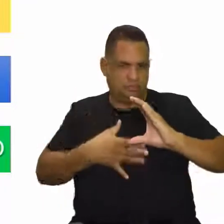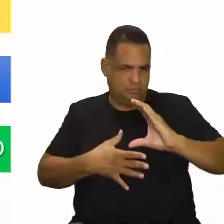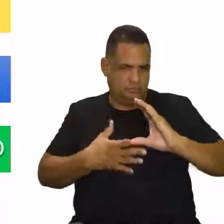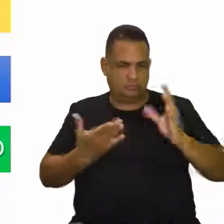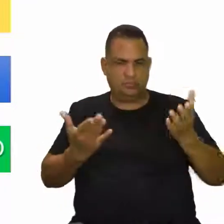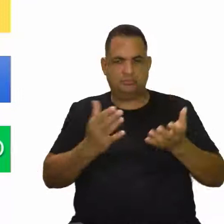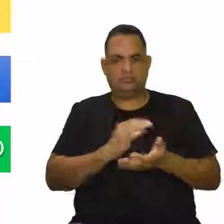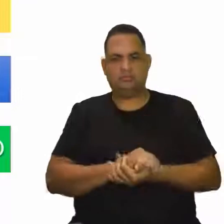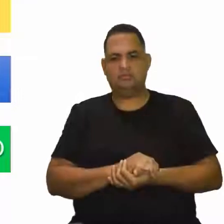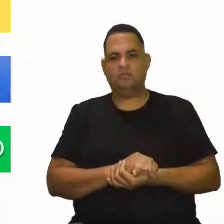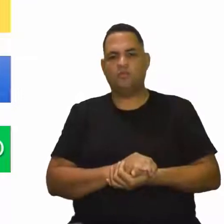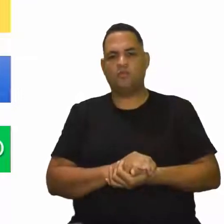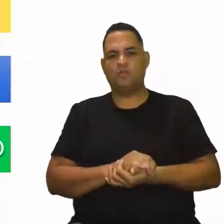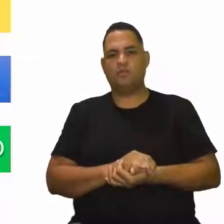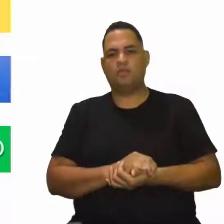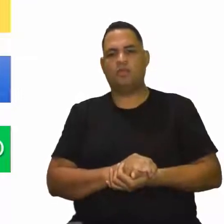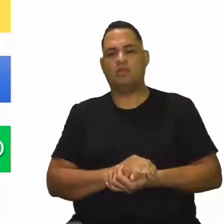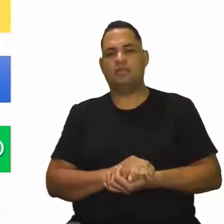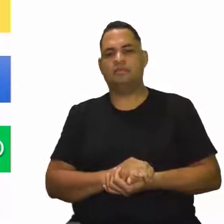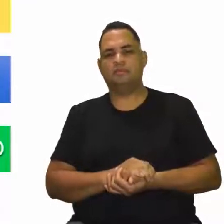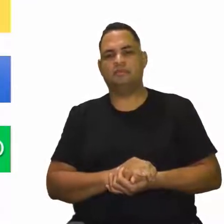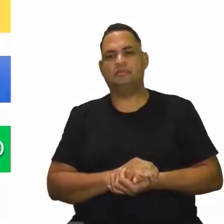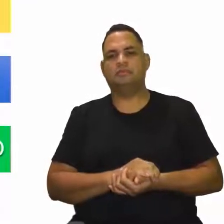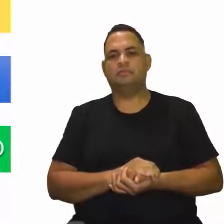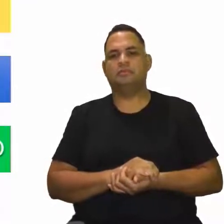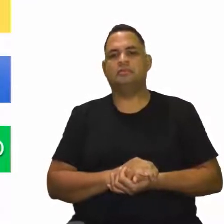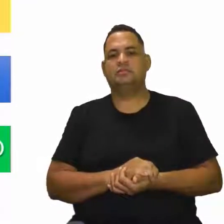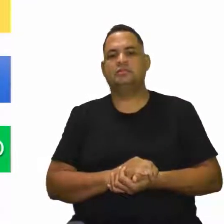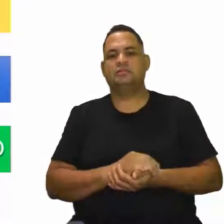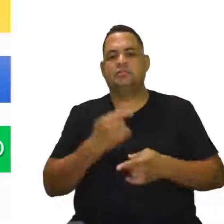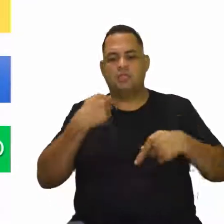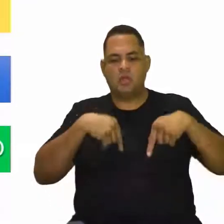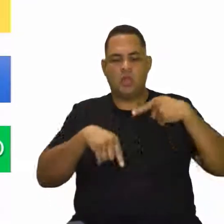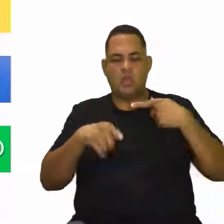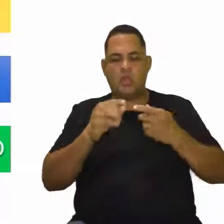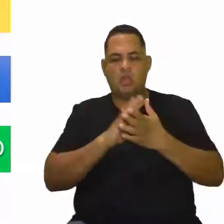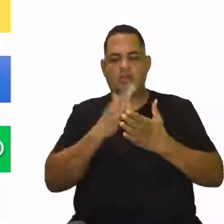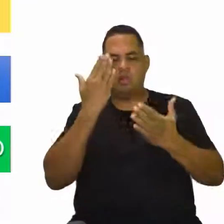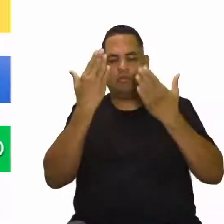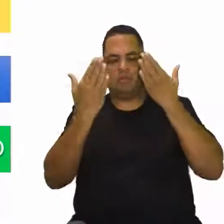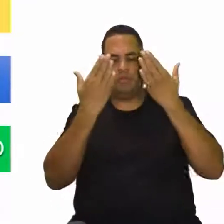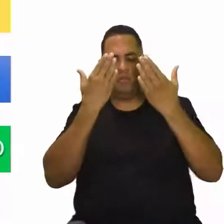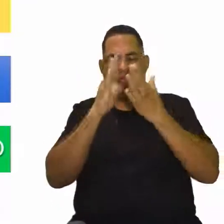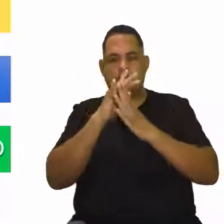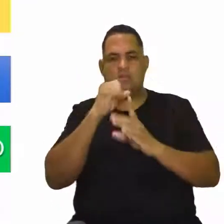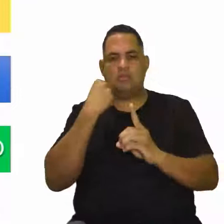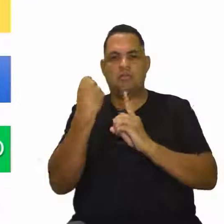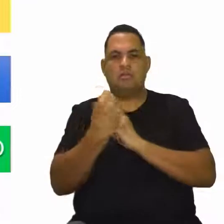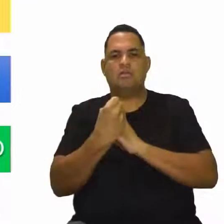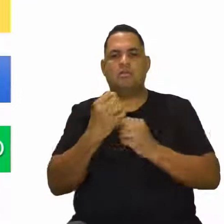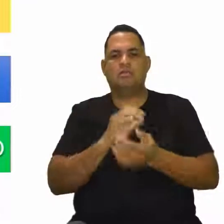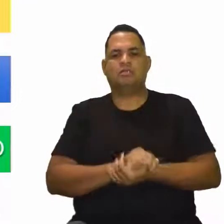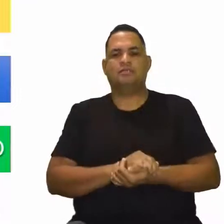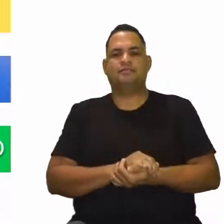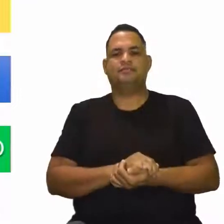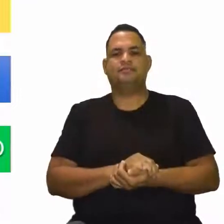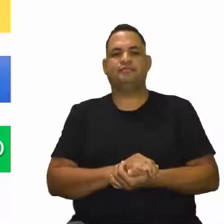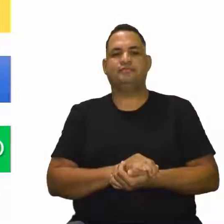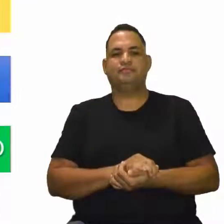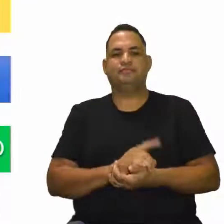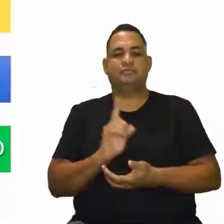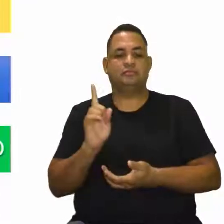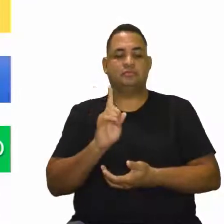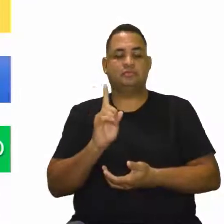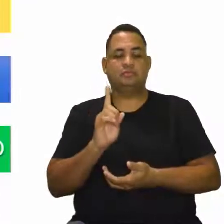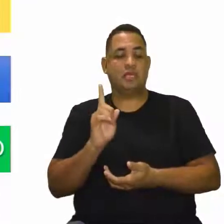fisiológicas, sociais, psicológicas, enfim, elas não